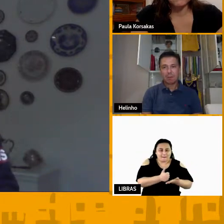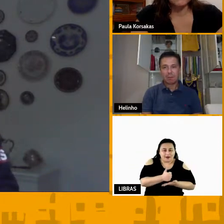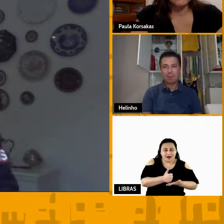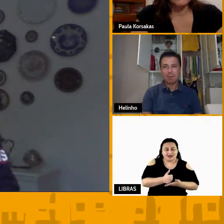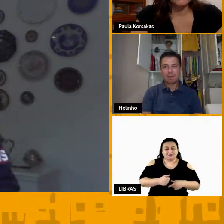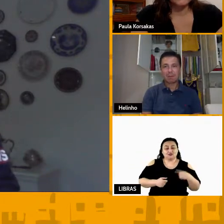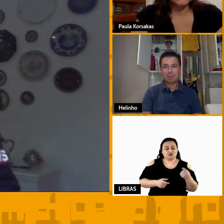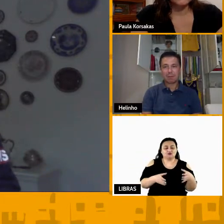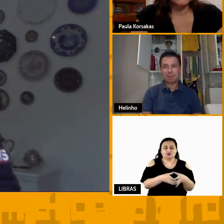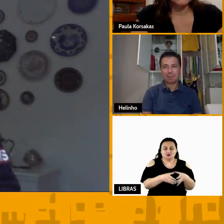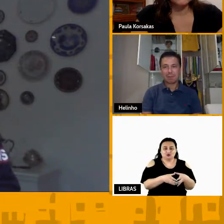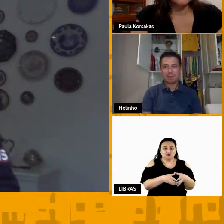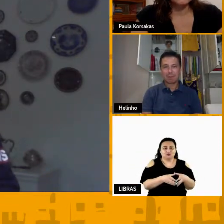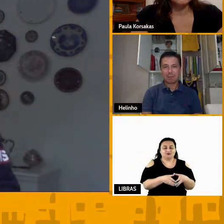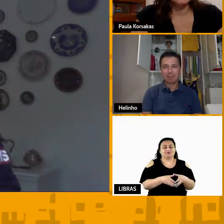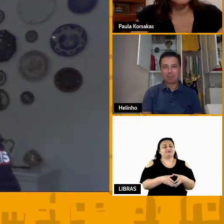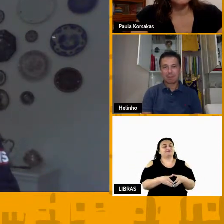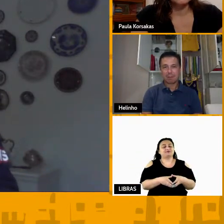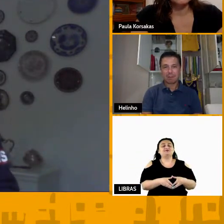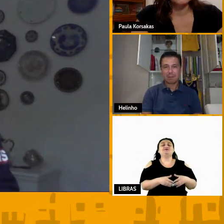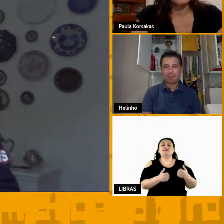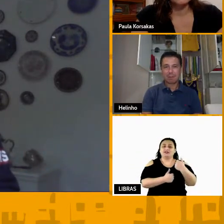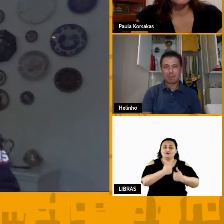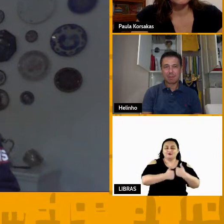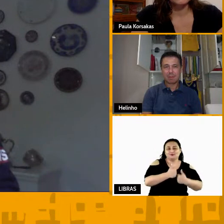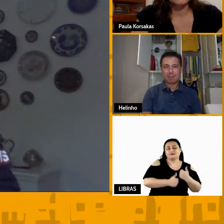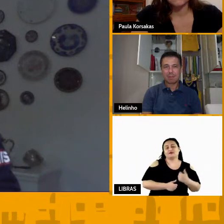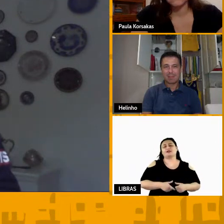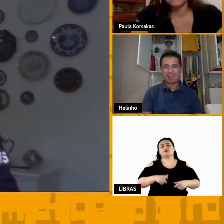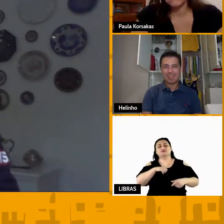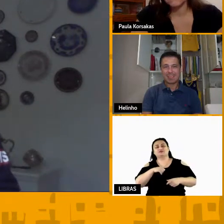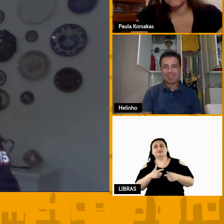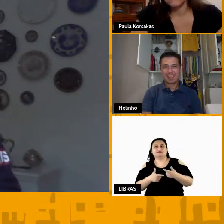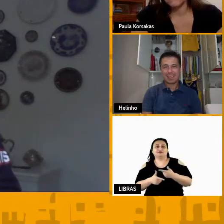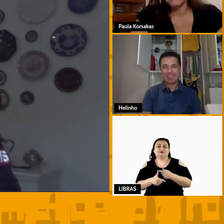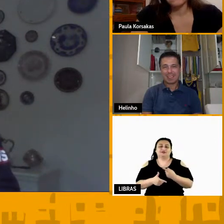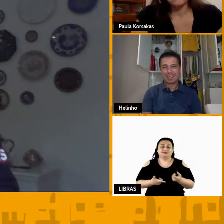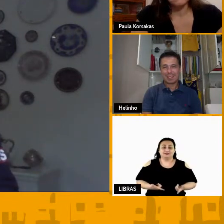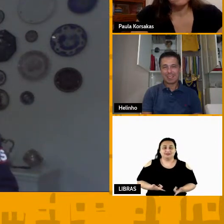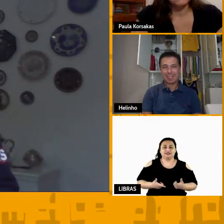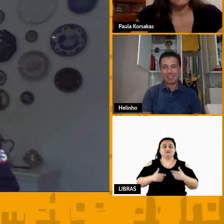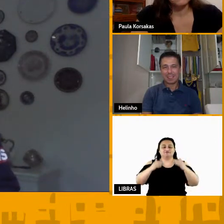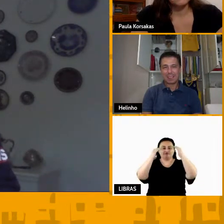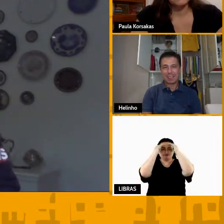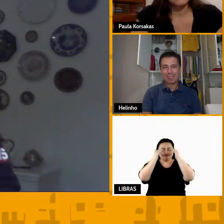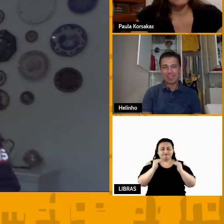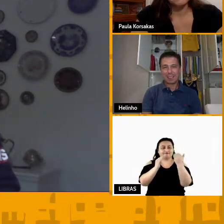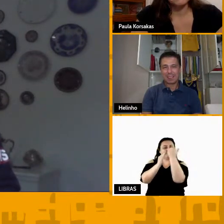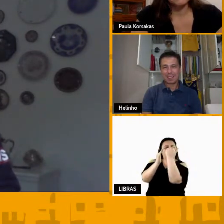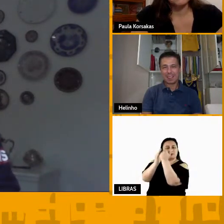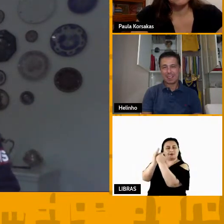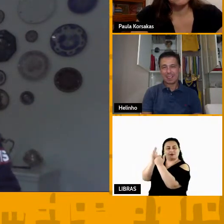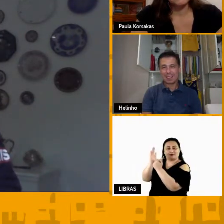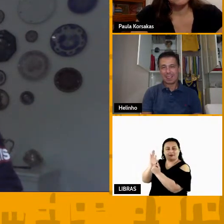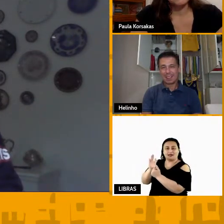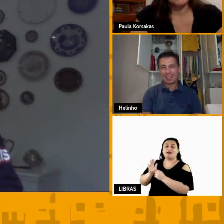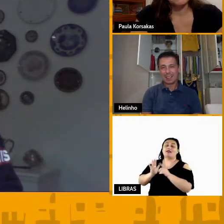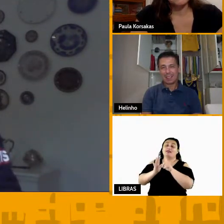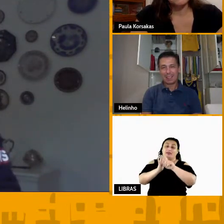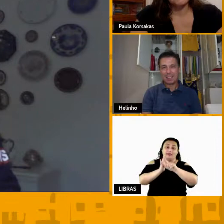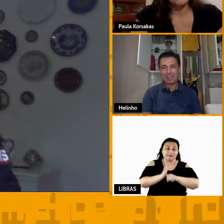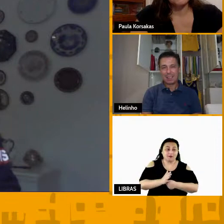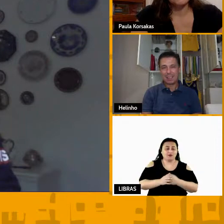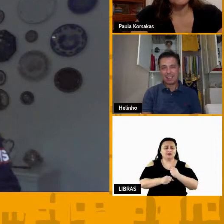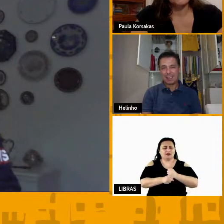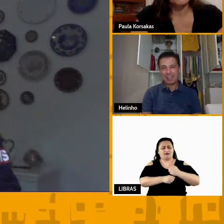atleta, você era mais velho, então você tinha a hierarquia sobre o mais novo, depois, anos